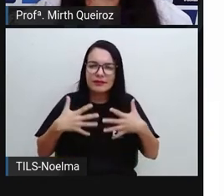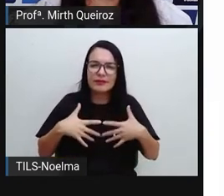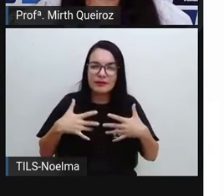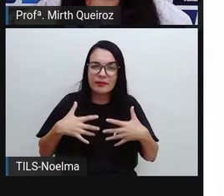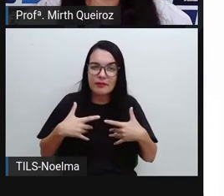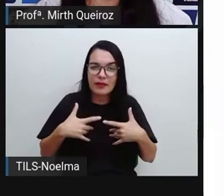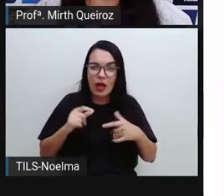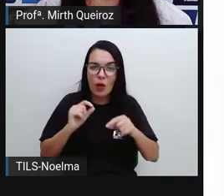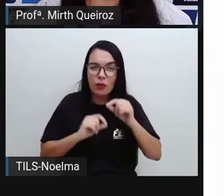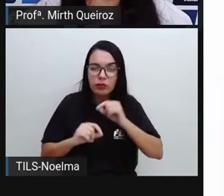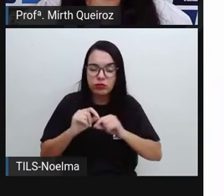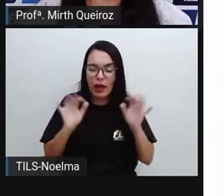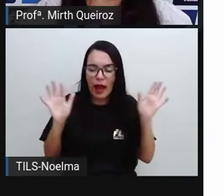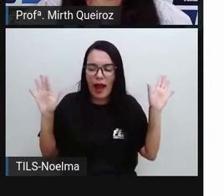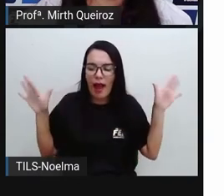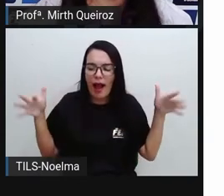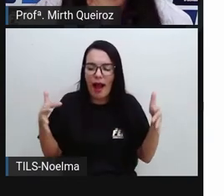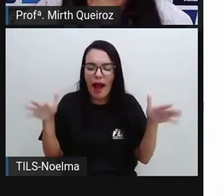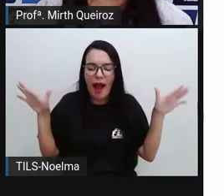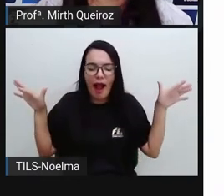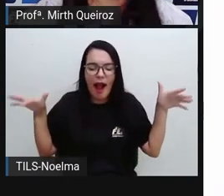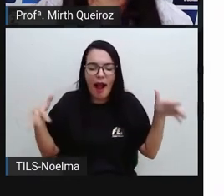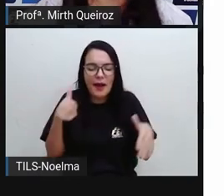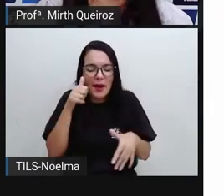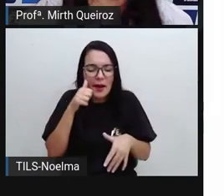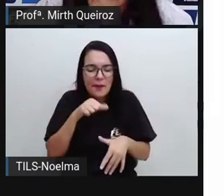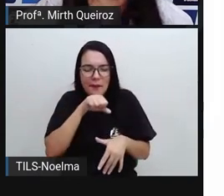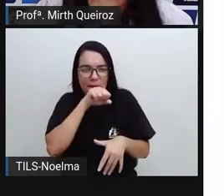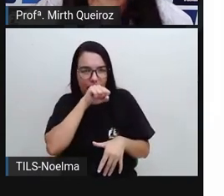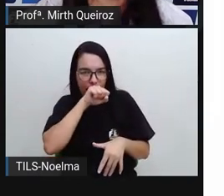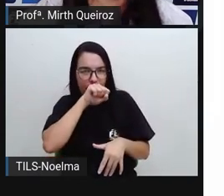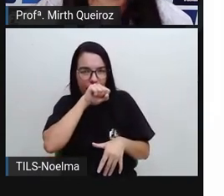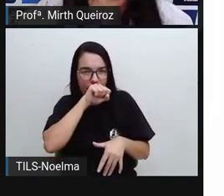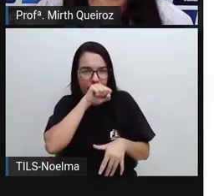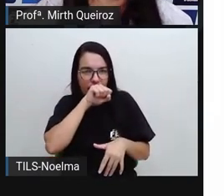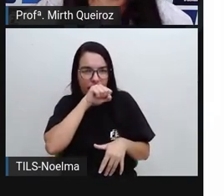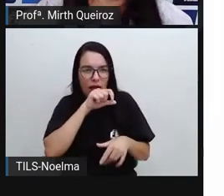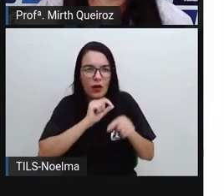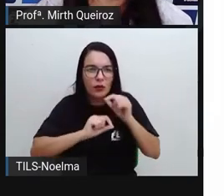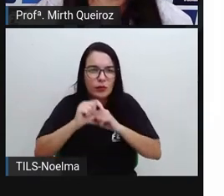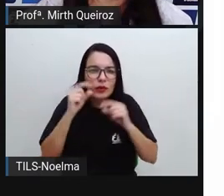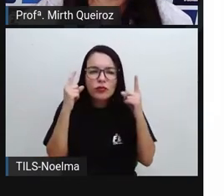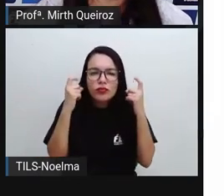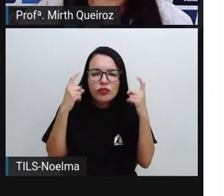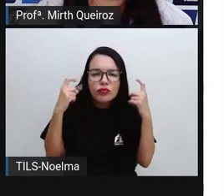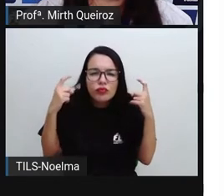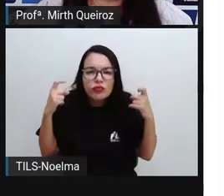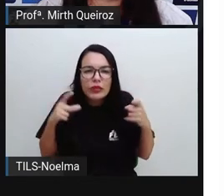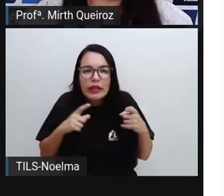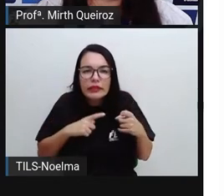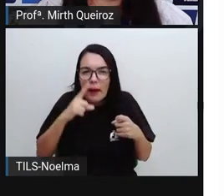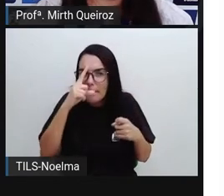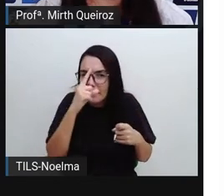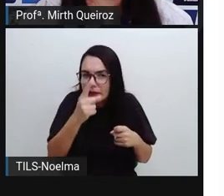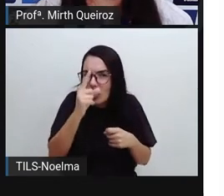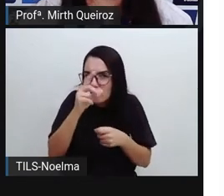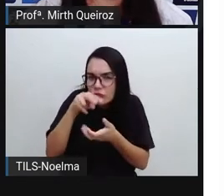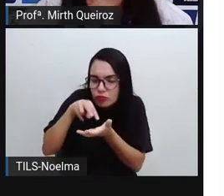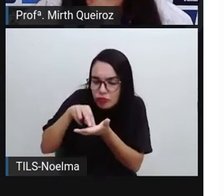de sob as asas maternas, o ruidoso, e mandou que de metro de um só pé